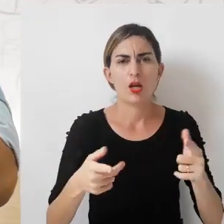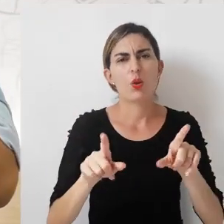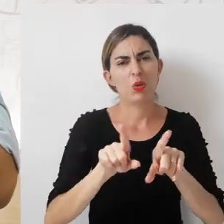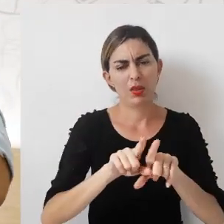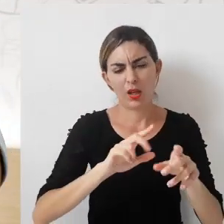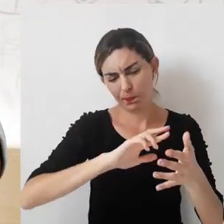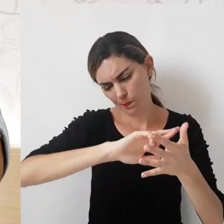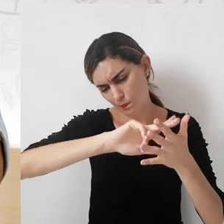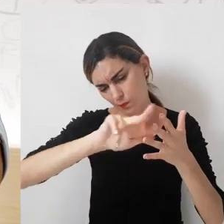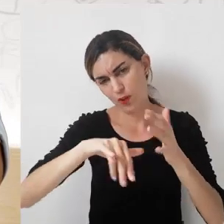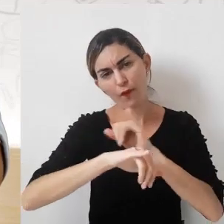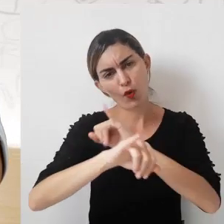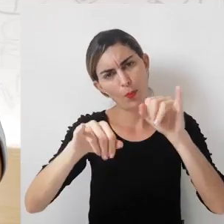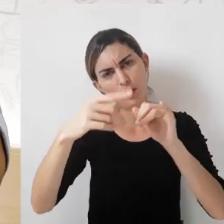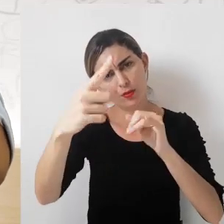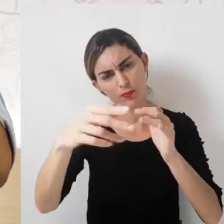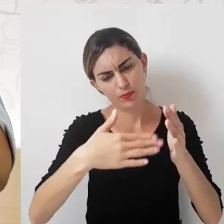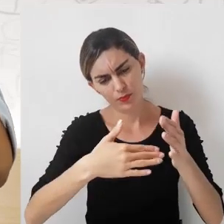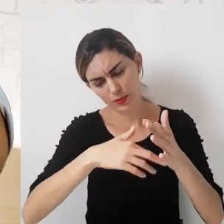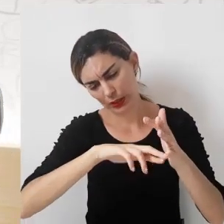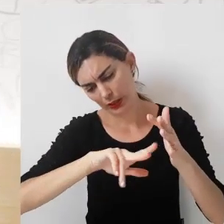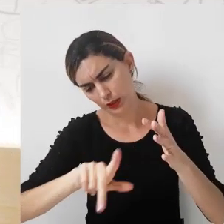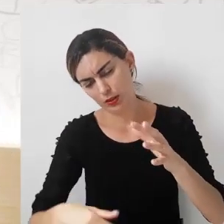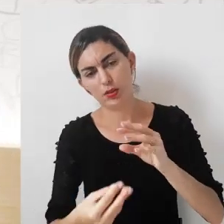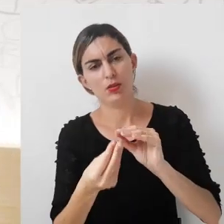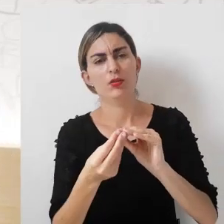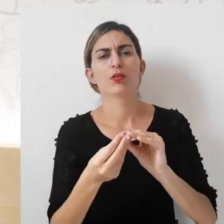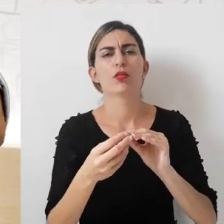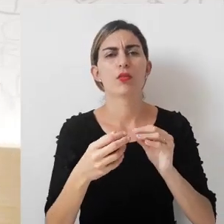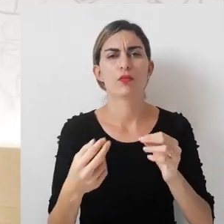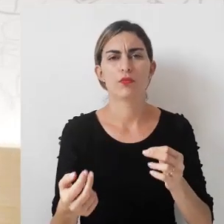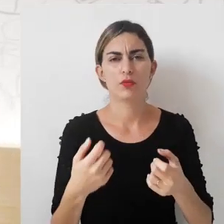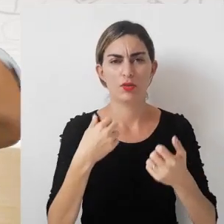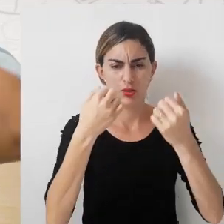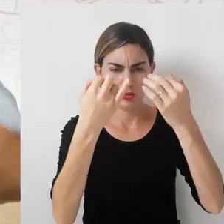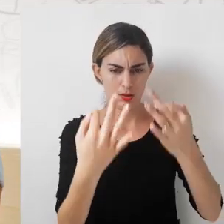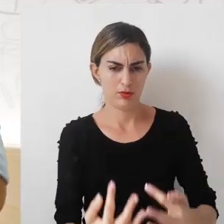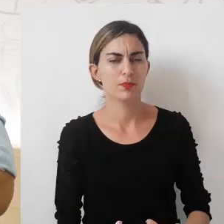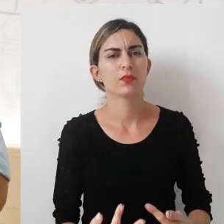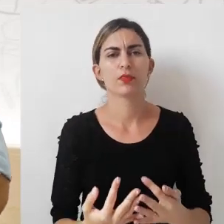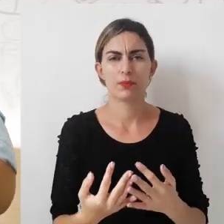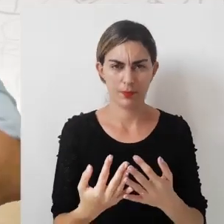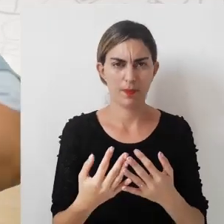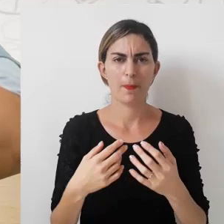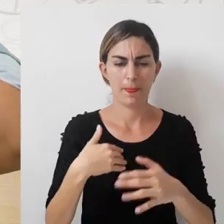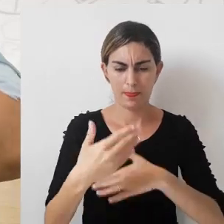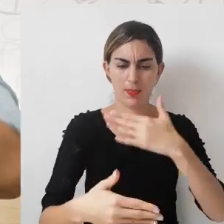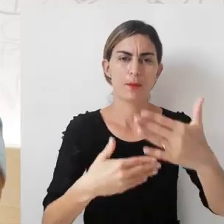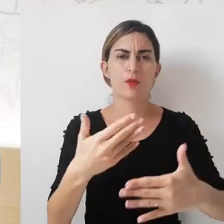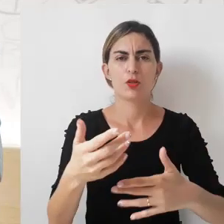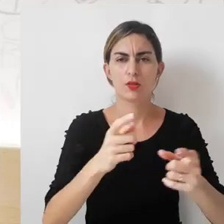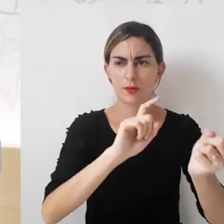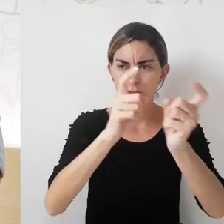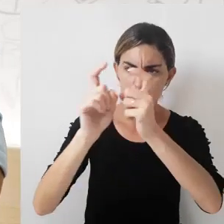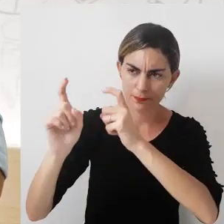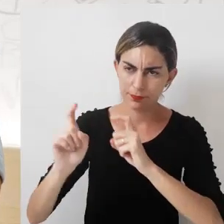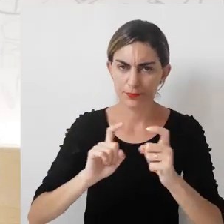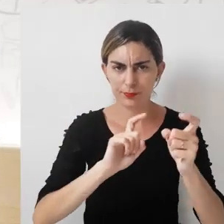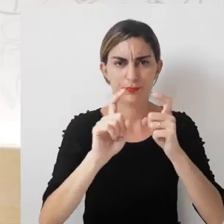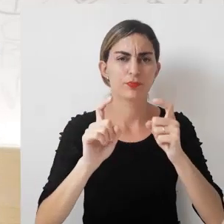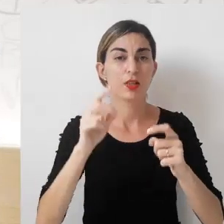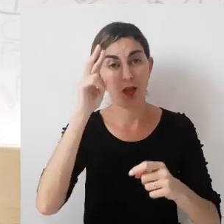existe uma infinidade de informações que agregam valor a essa dinâmica, a esse processo de